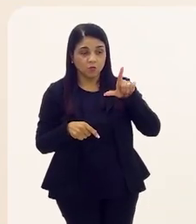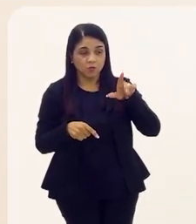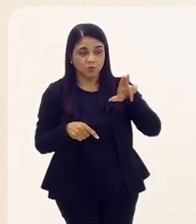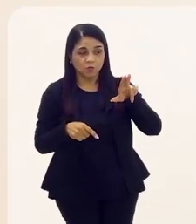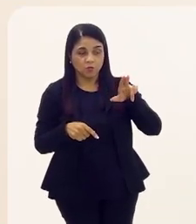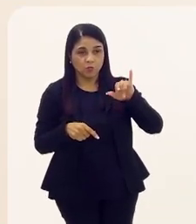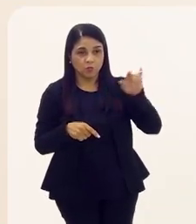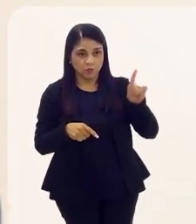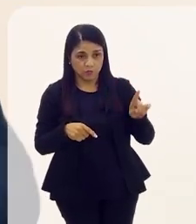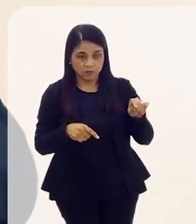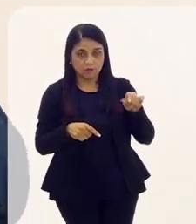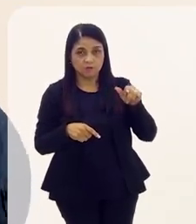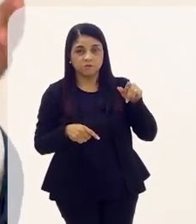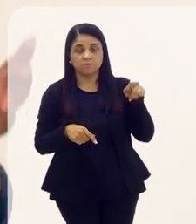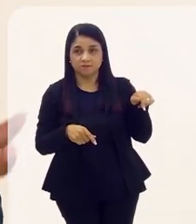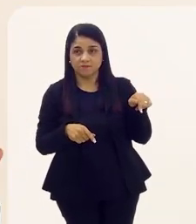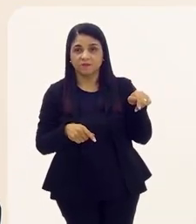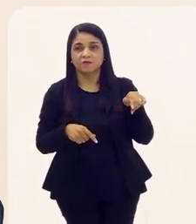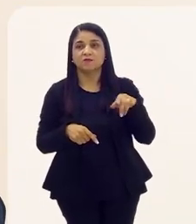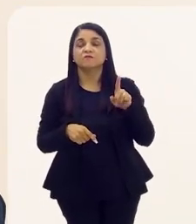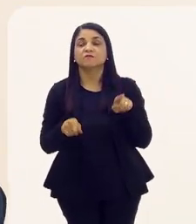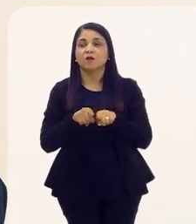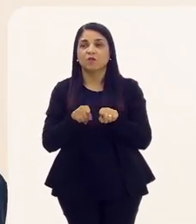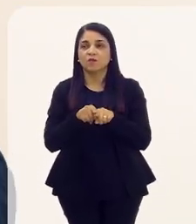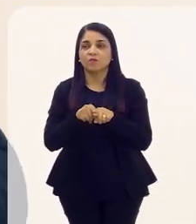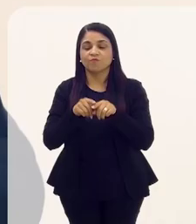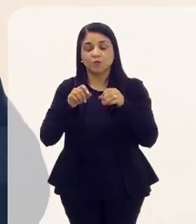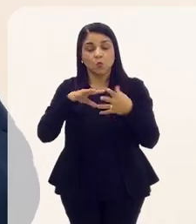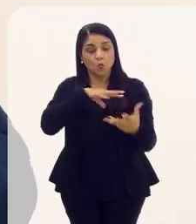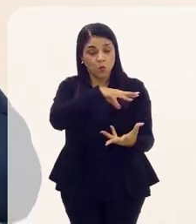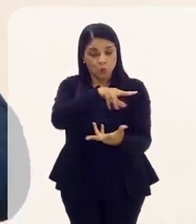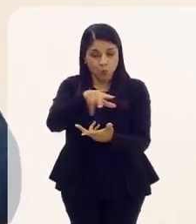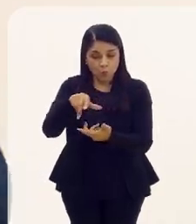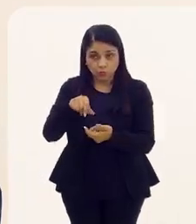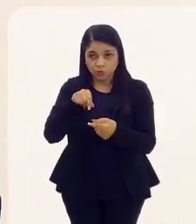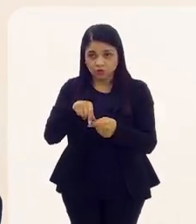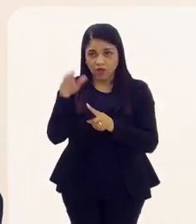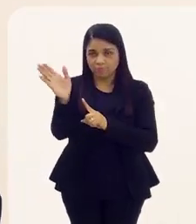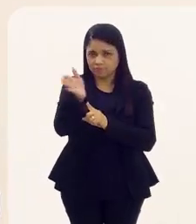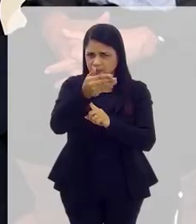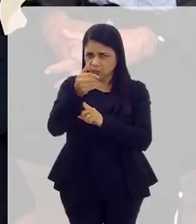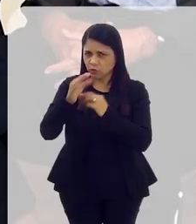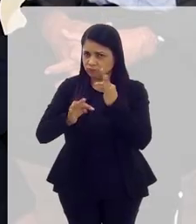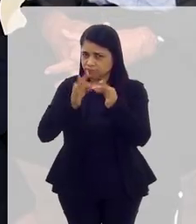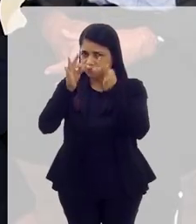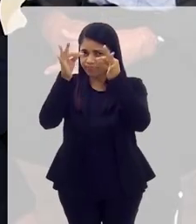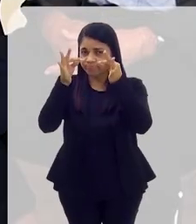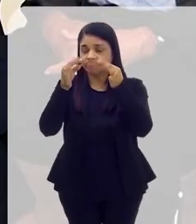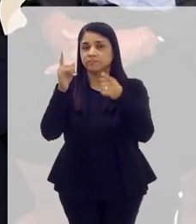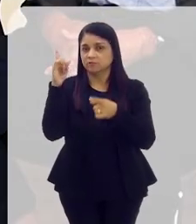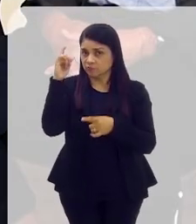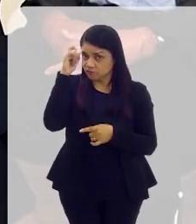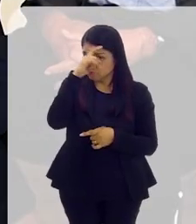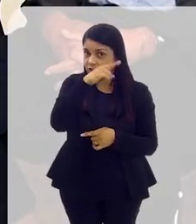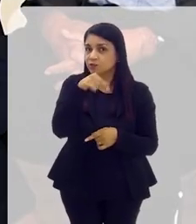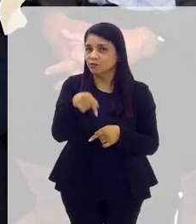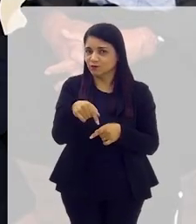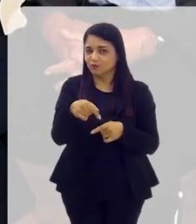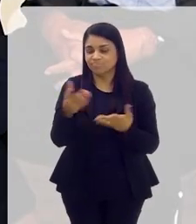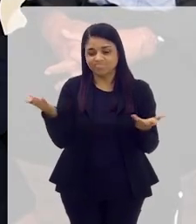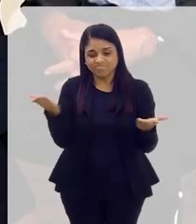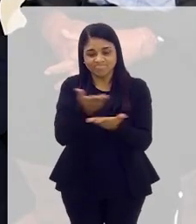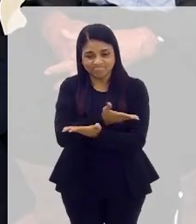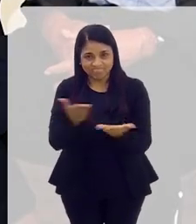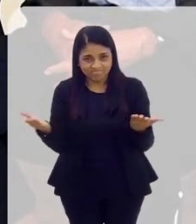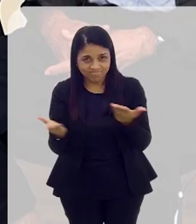Luiz falou sobre um mundo globalizado, cada vez mais complexo, especialmente na sua